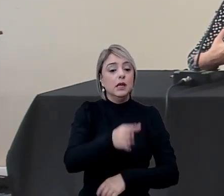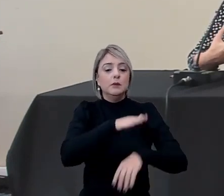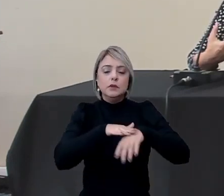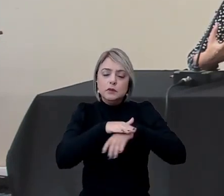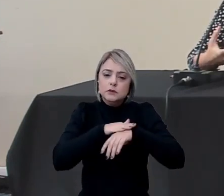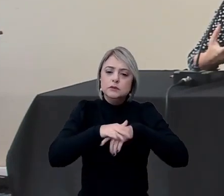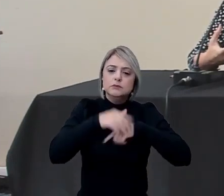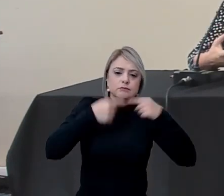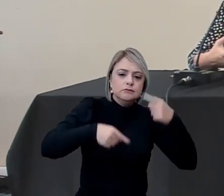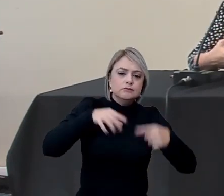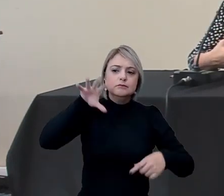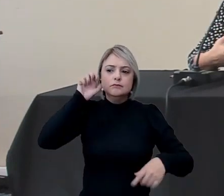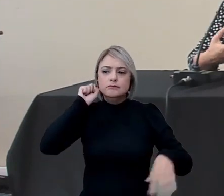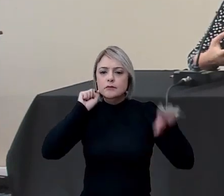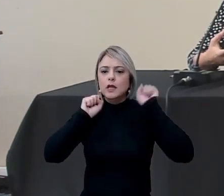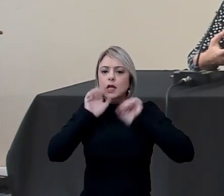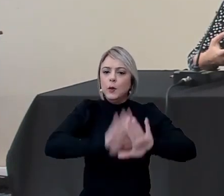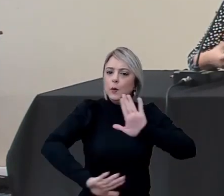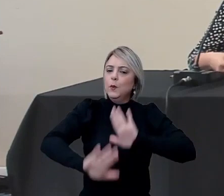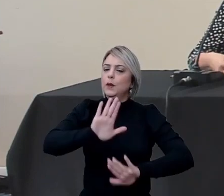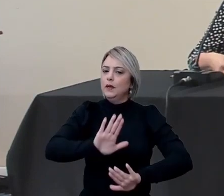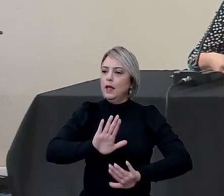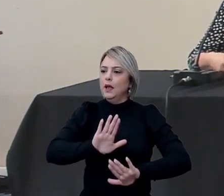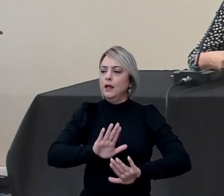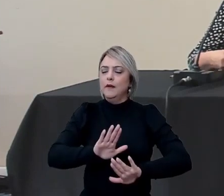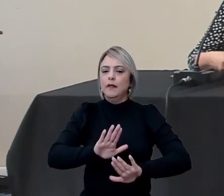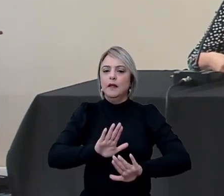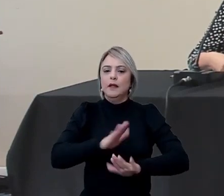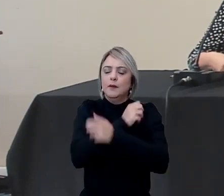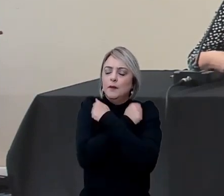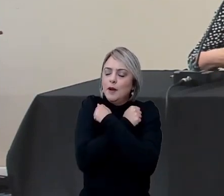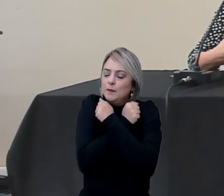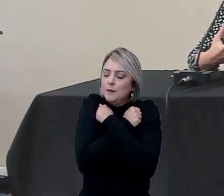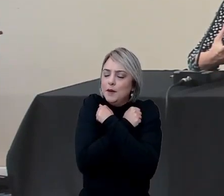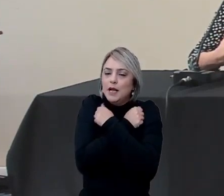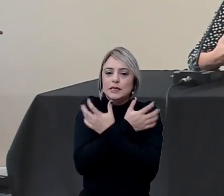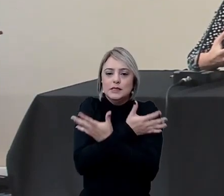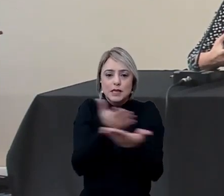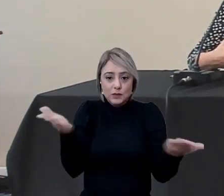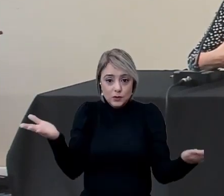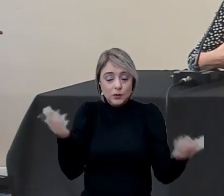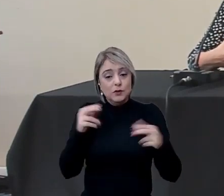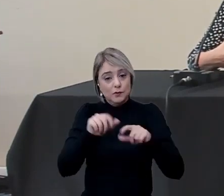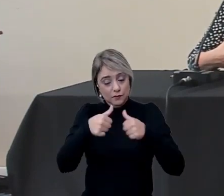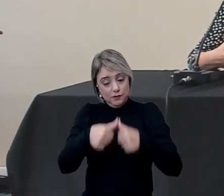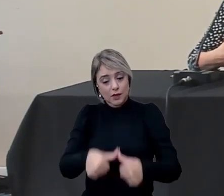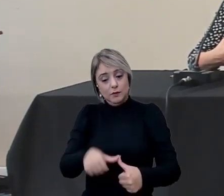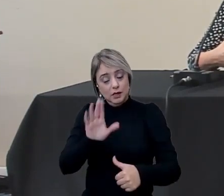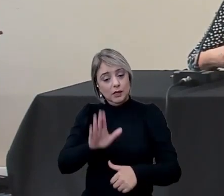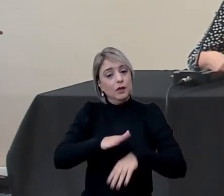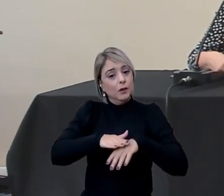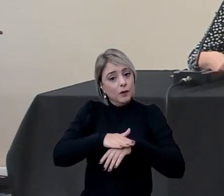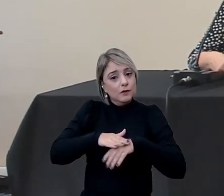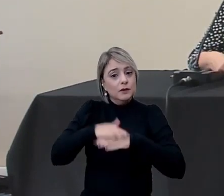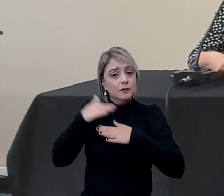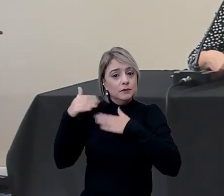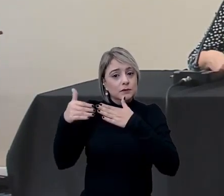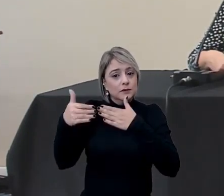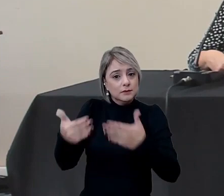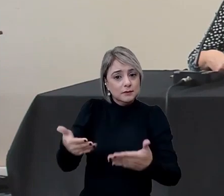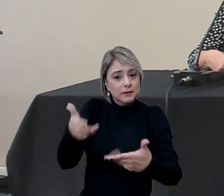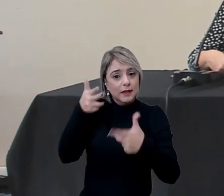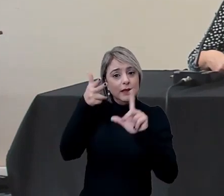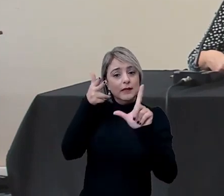diálogo, escuta e cuidado. Um grande abraço a todos, eu vou estar por aqui para a gente ir conversando ao longo